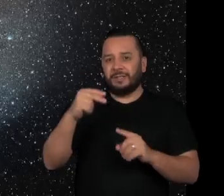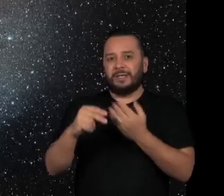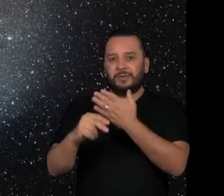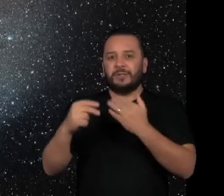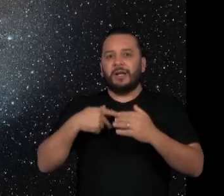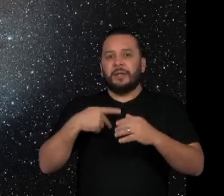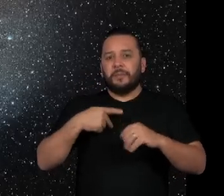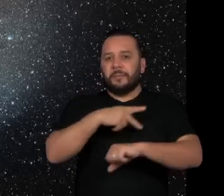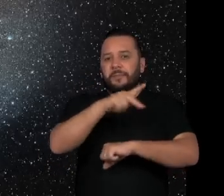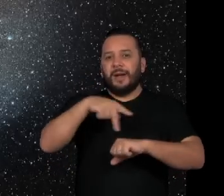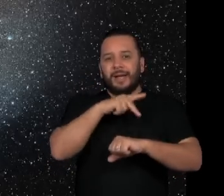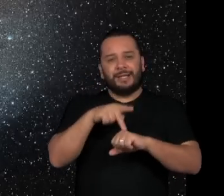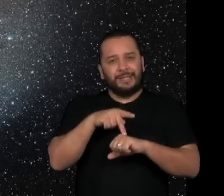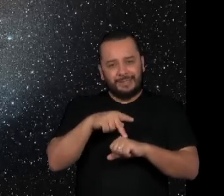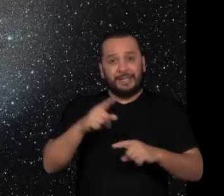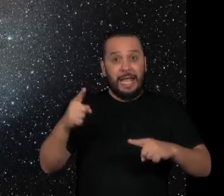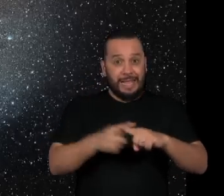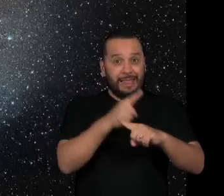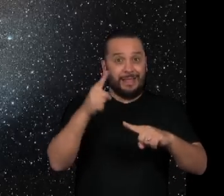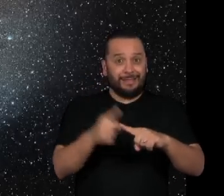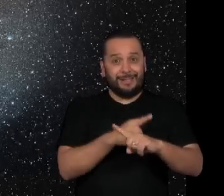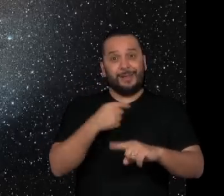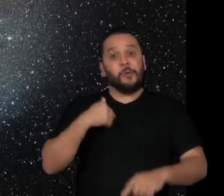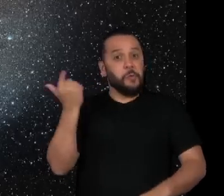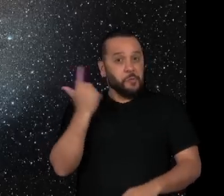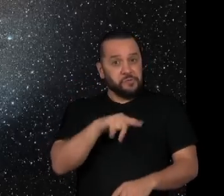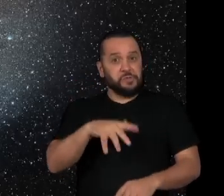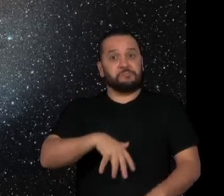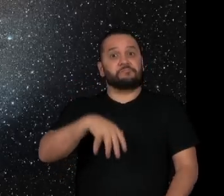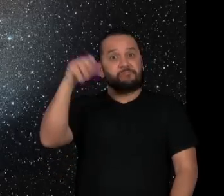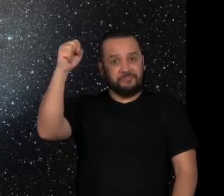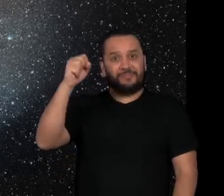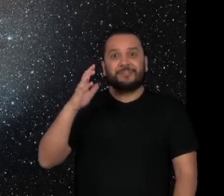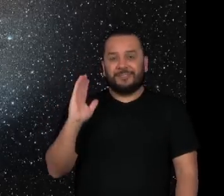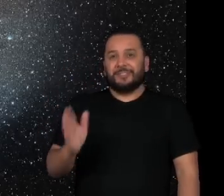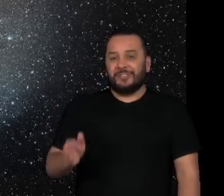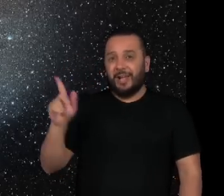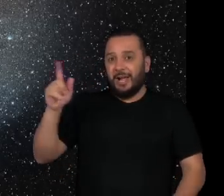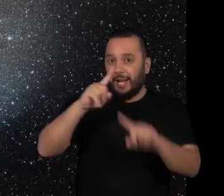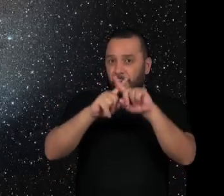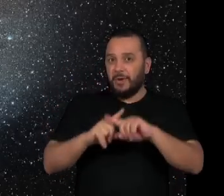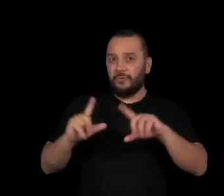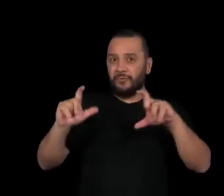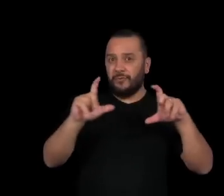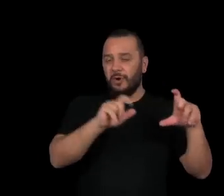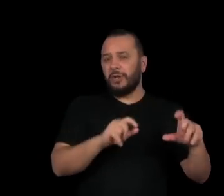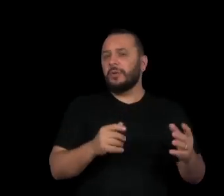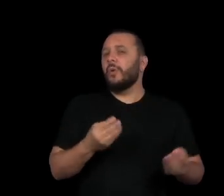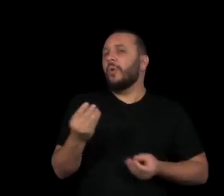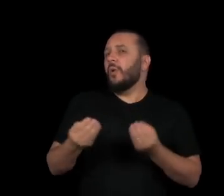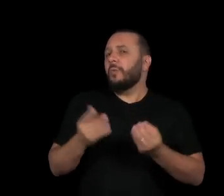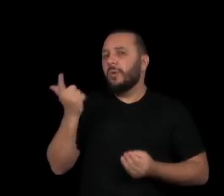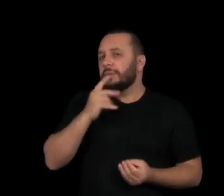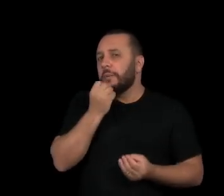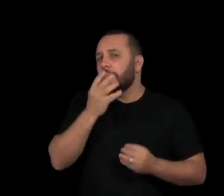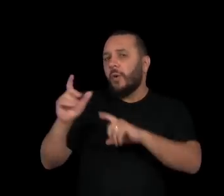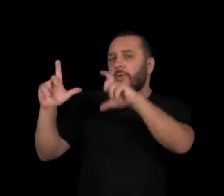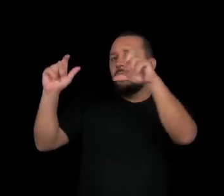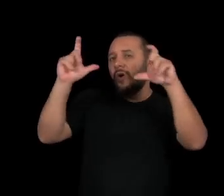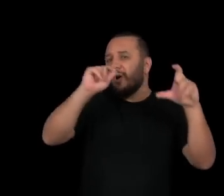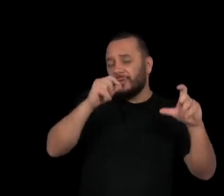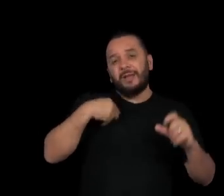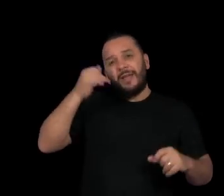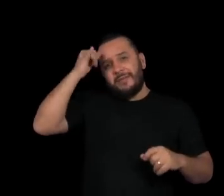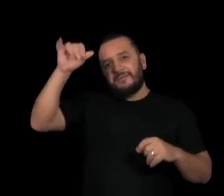Inglaterra. Para conseguir boas imagens do céu noturno, ele conta que busca lugares livres de